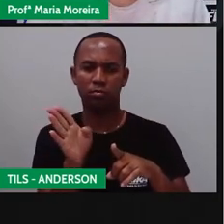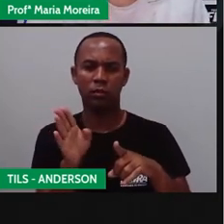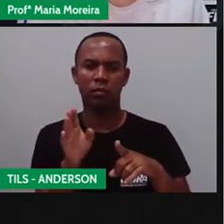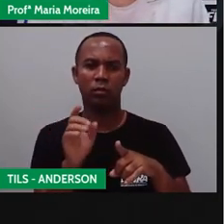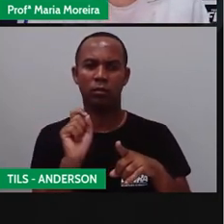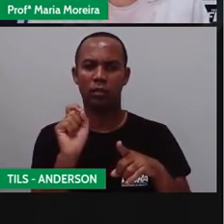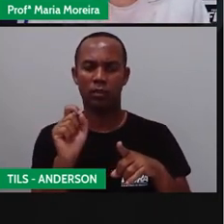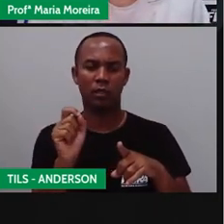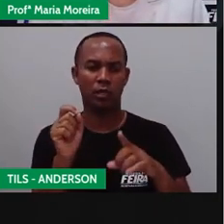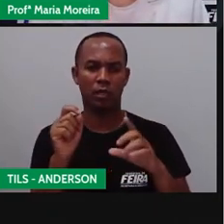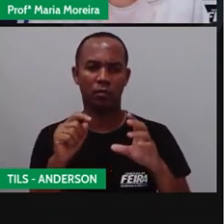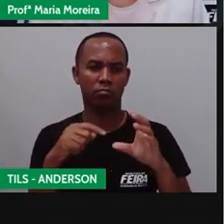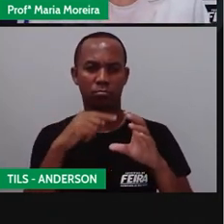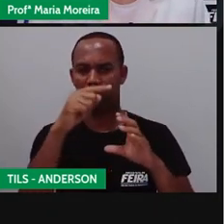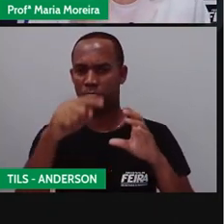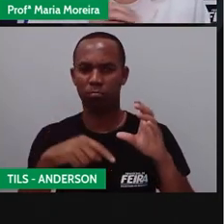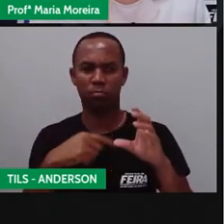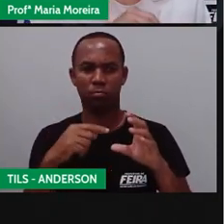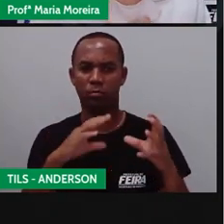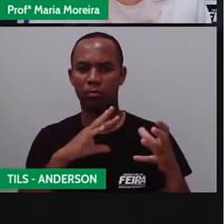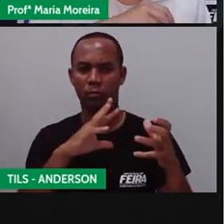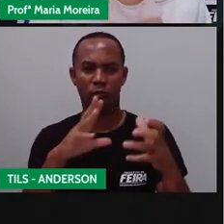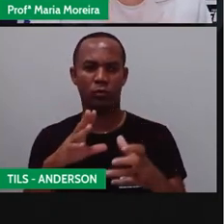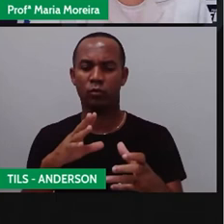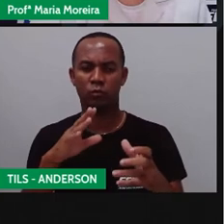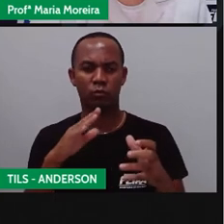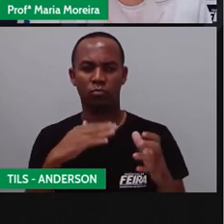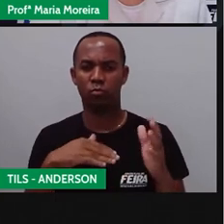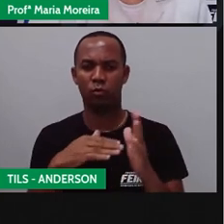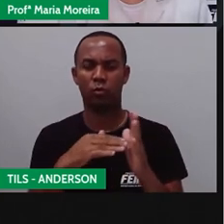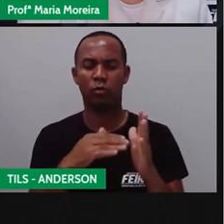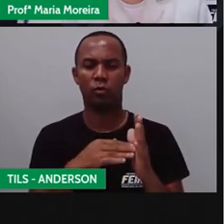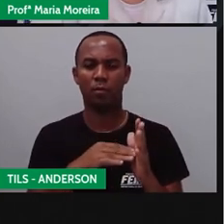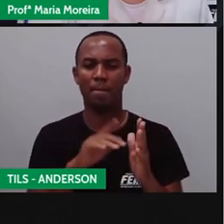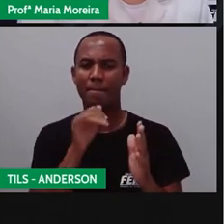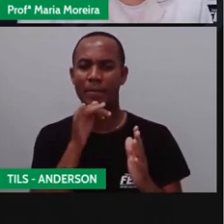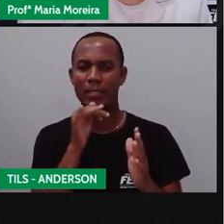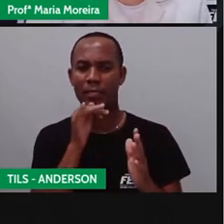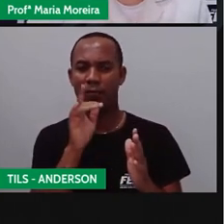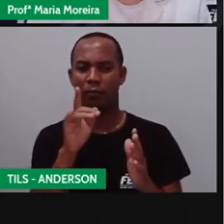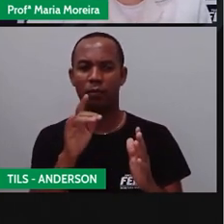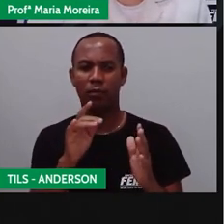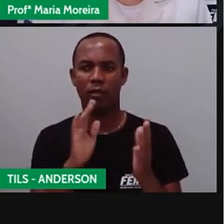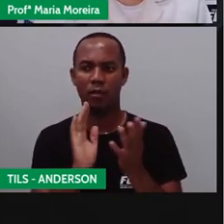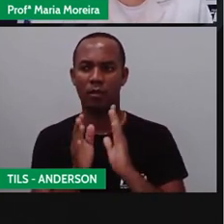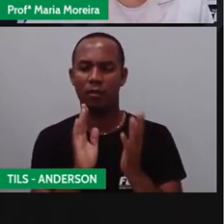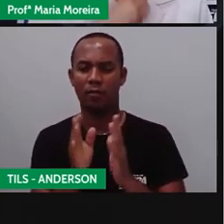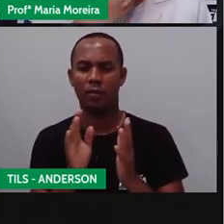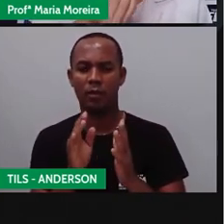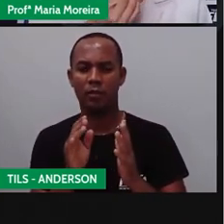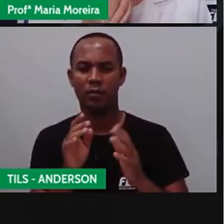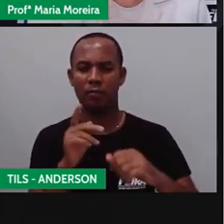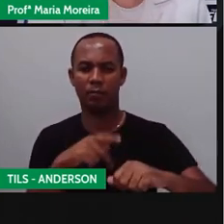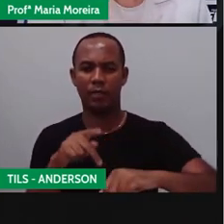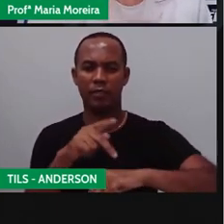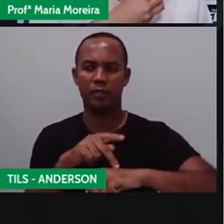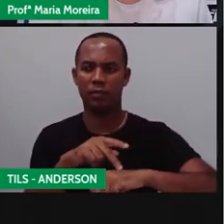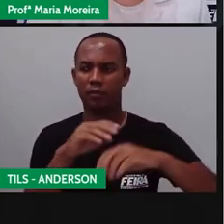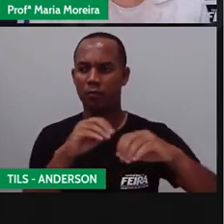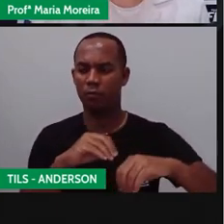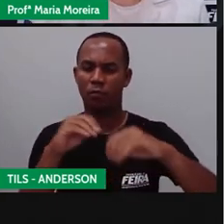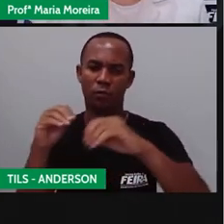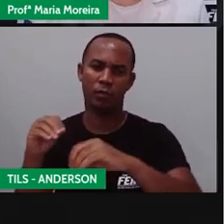a língua brasileira de sinais, a Libras, é referente ao nosso país. Se você muda de país, assim como muda o idioma falado,